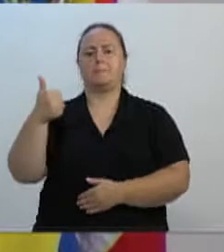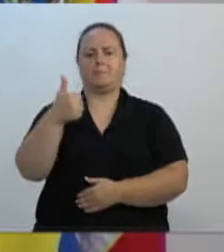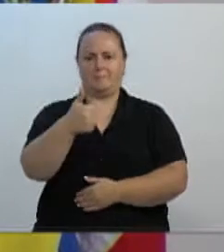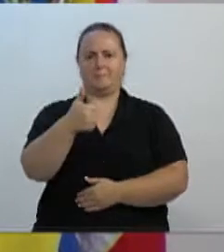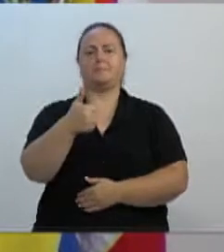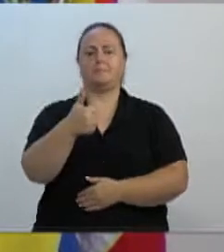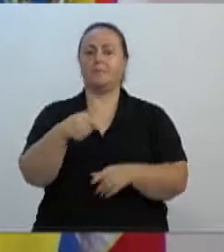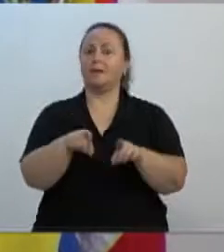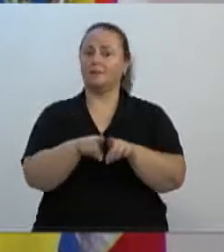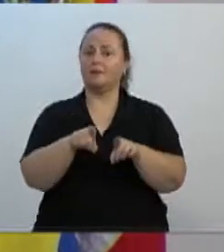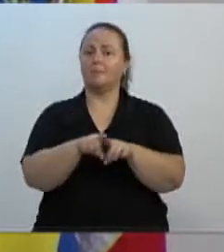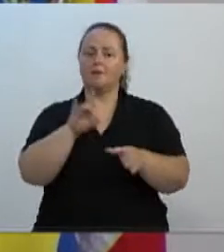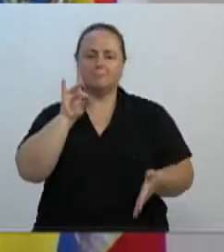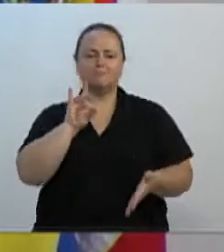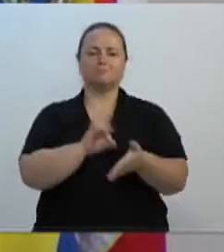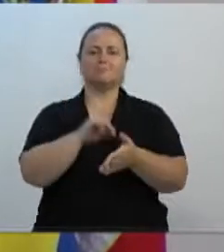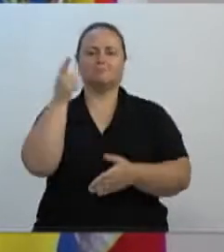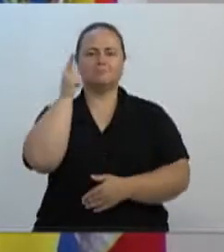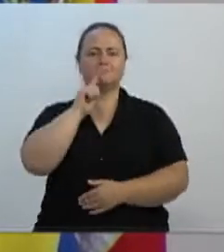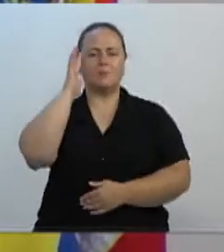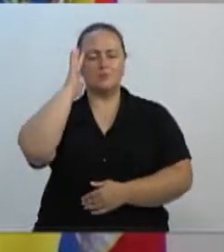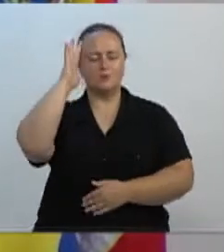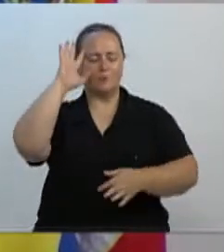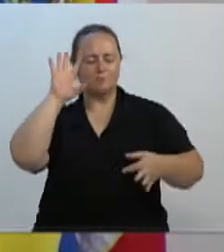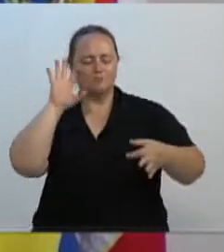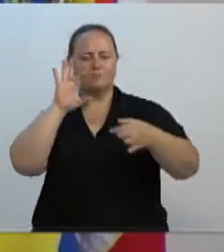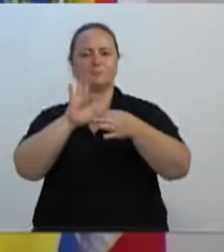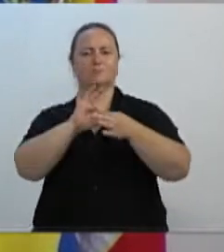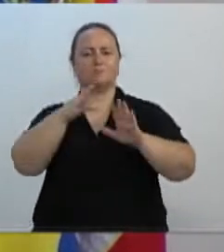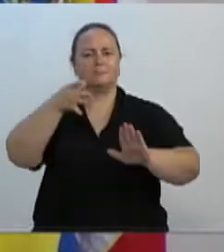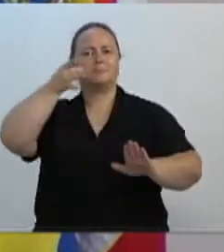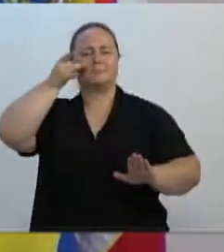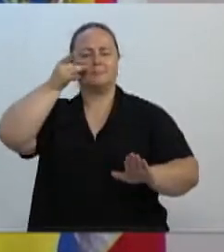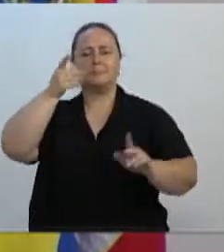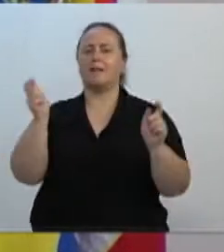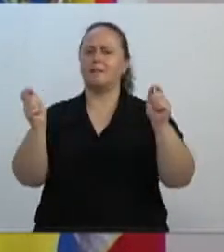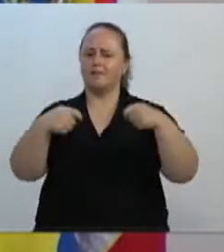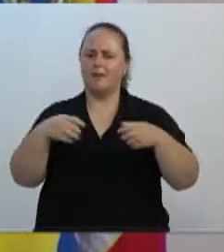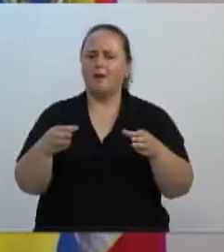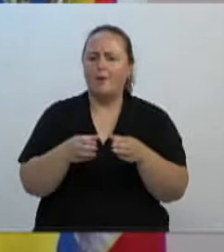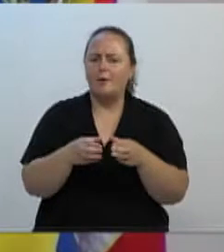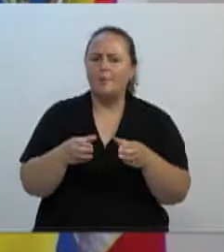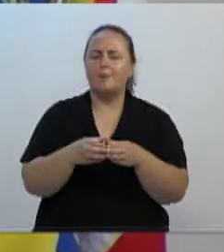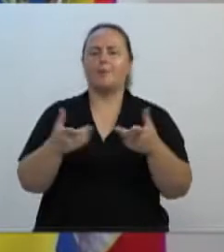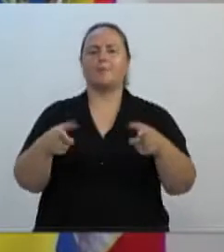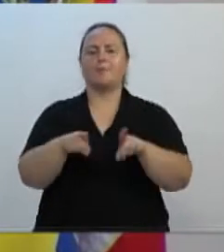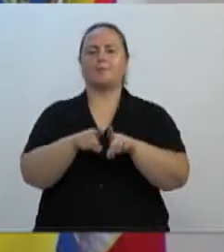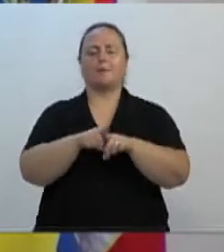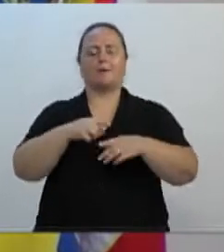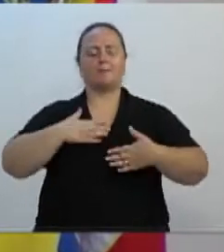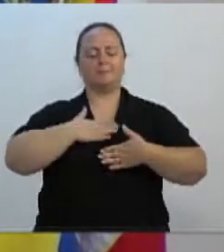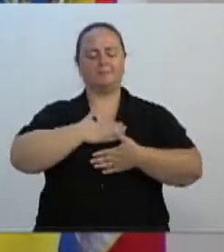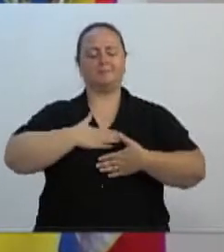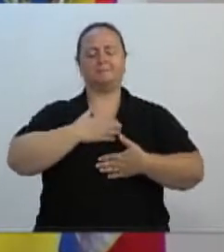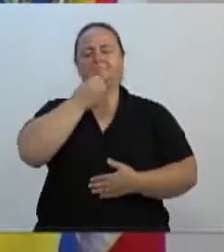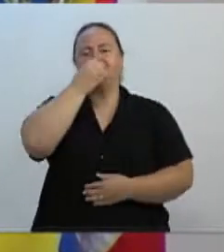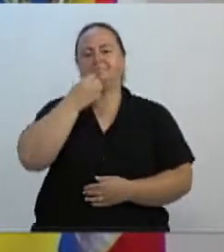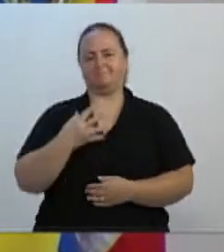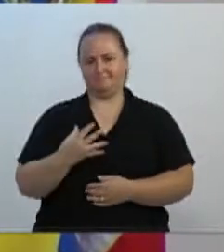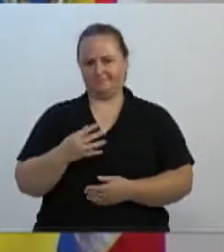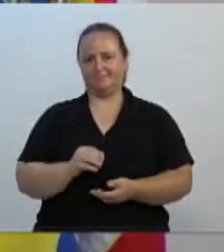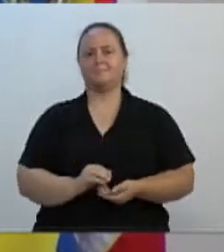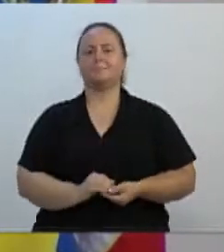realizações que nos garantem uma satisfação coletiva e também geram bem-estar. Por conta disso,